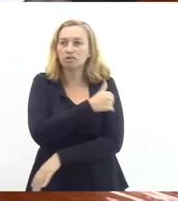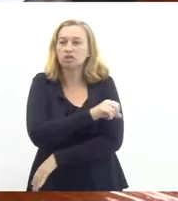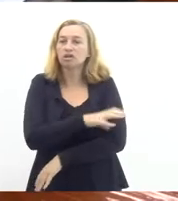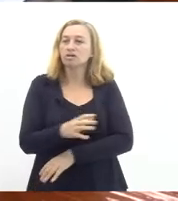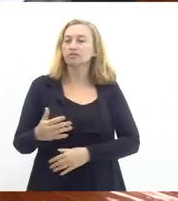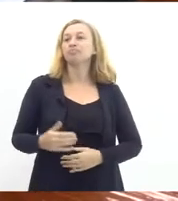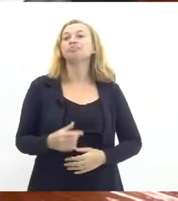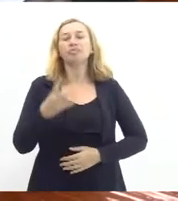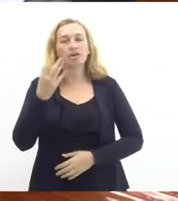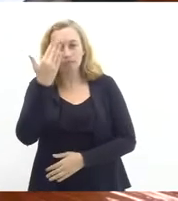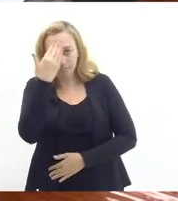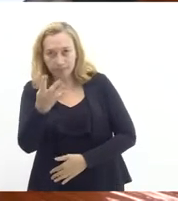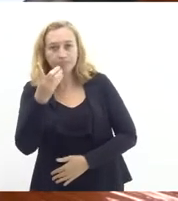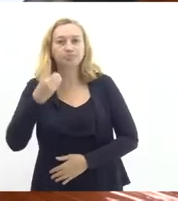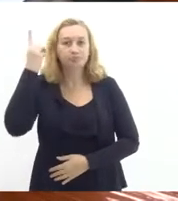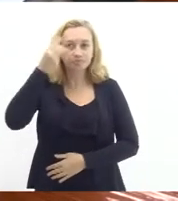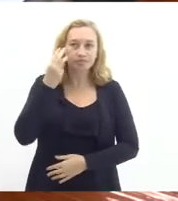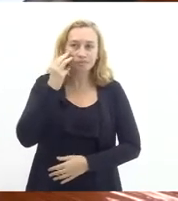Obrigado, deputado Valdé Carneiro. Primeiro,